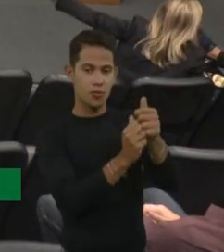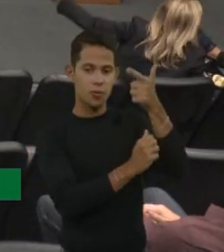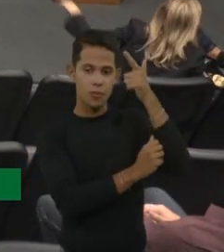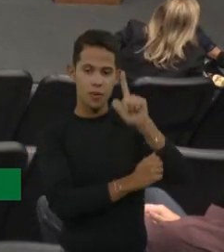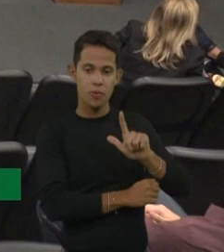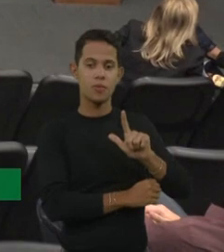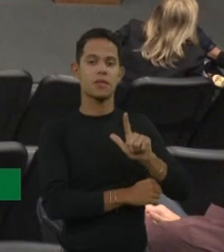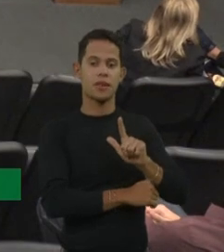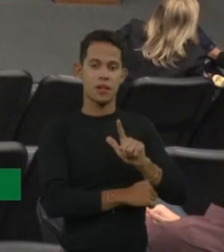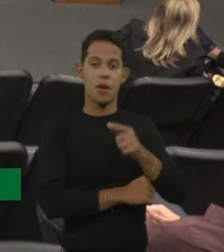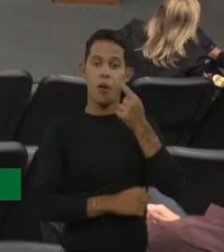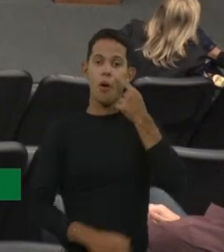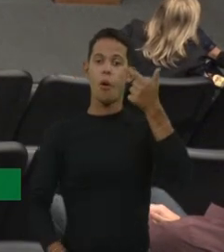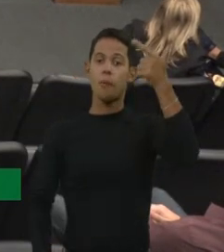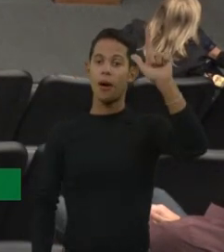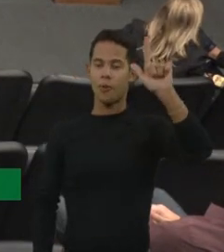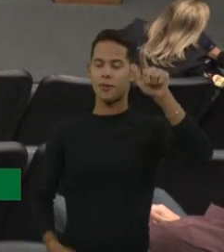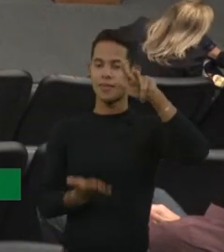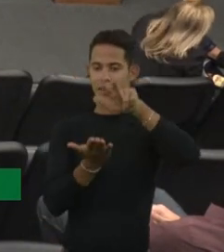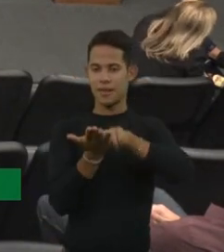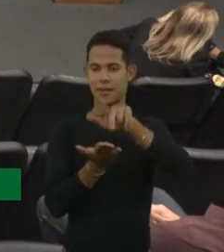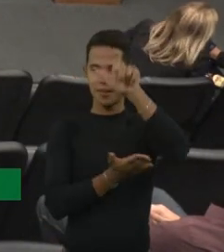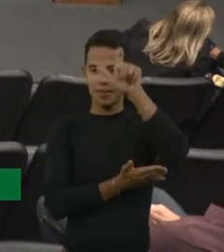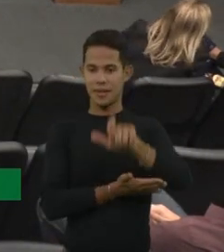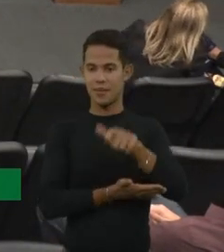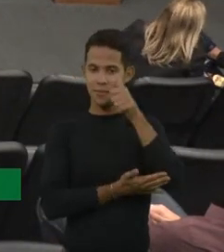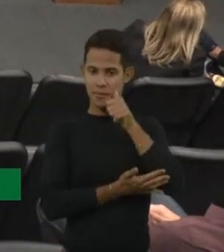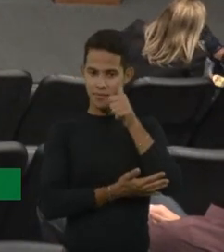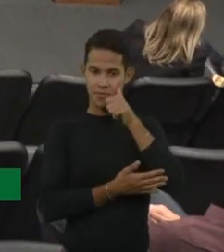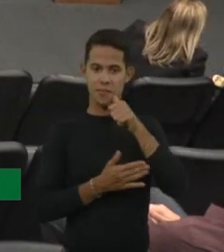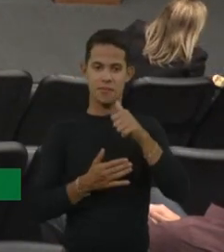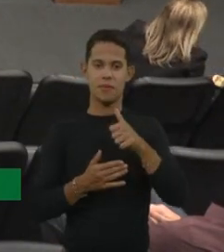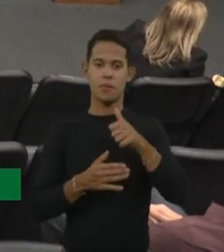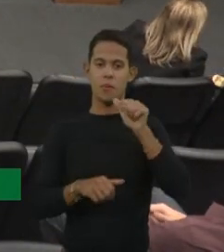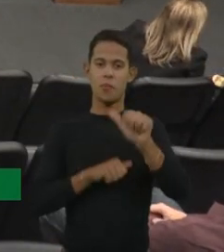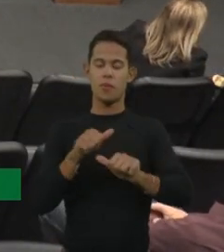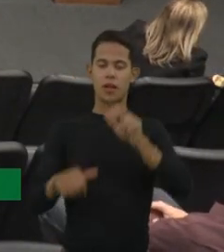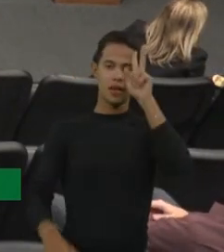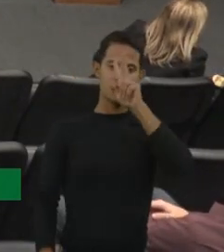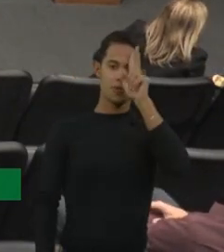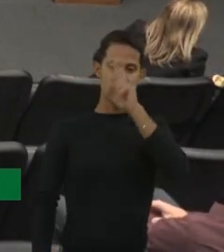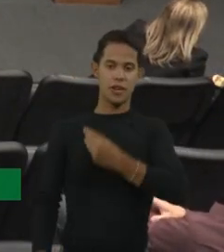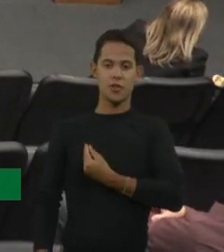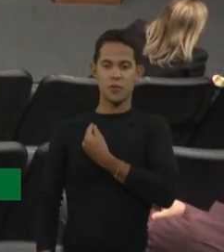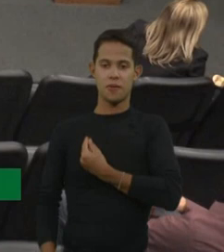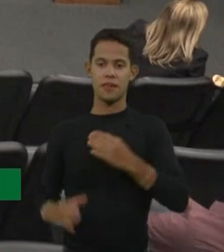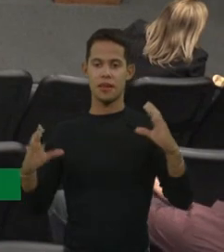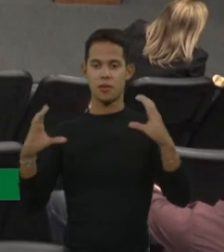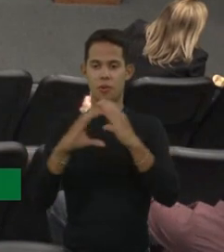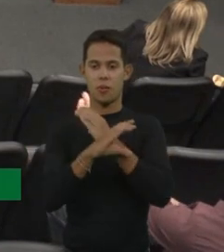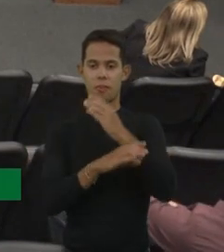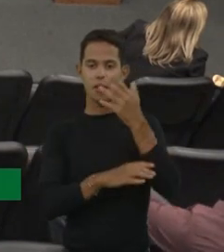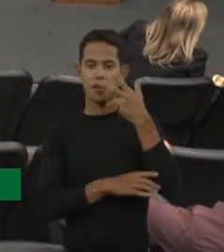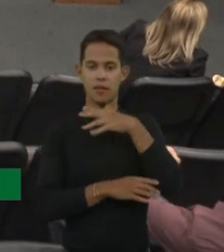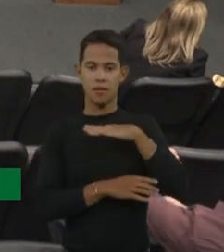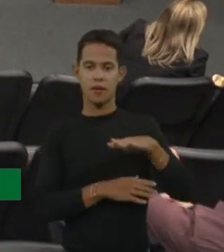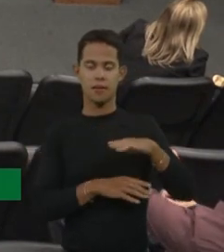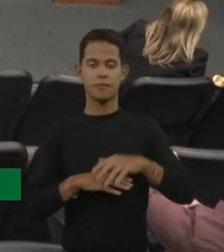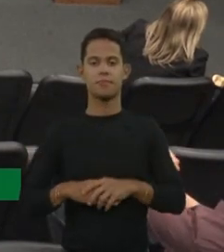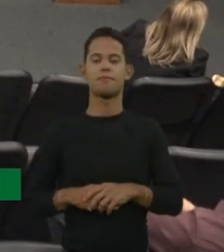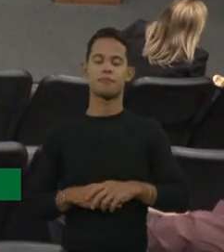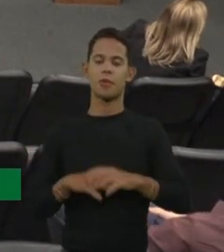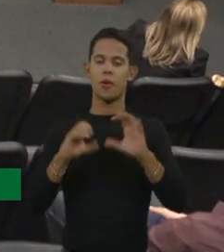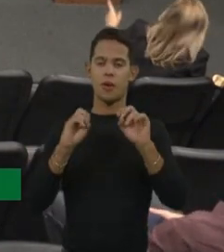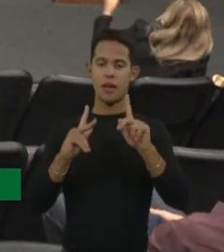outra paciente pré-assintomática, né, mudar a história de vida completamente dessas crianças. É isso que eu